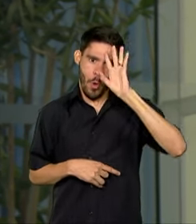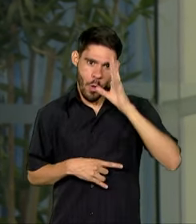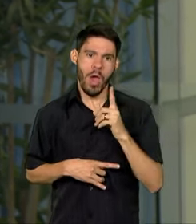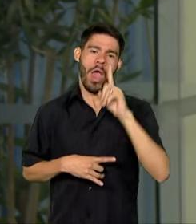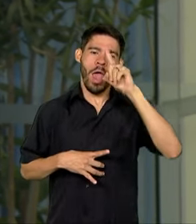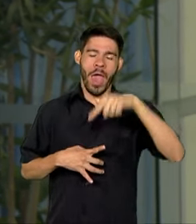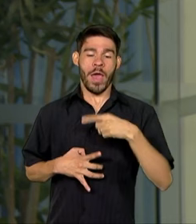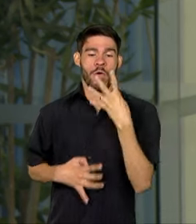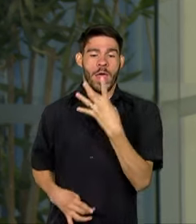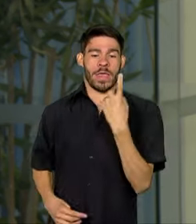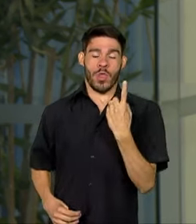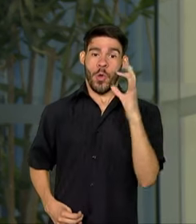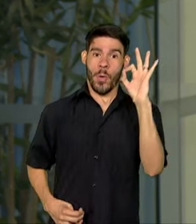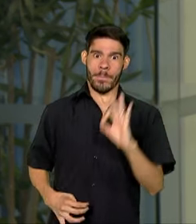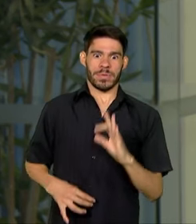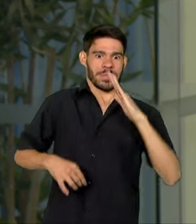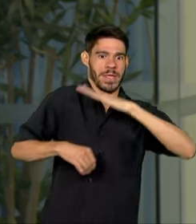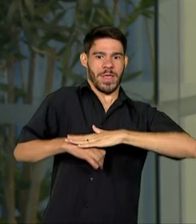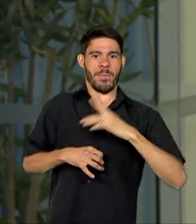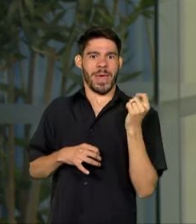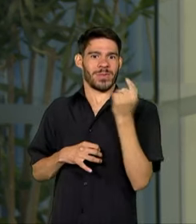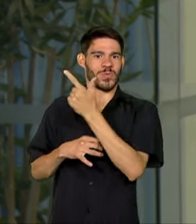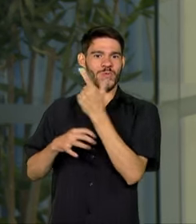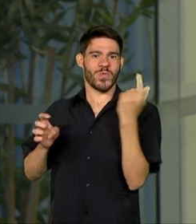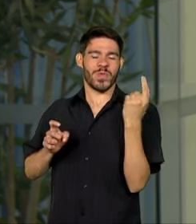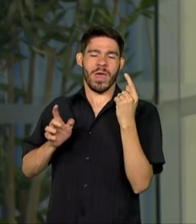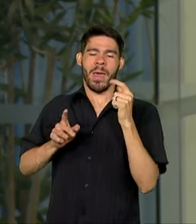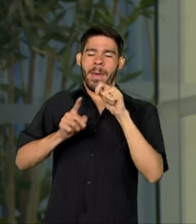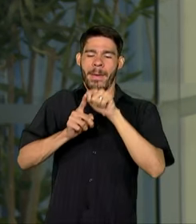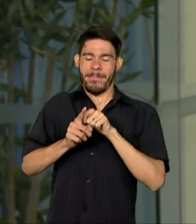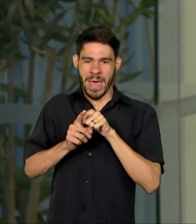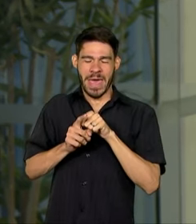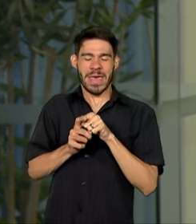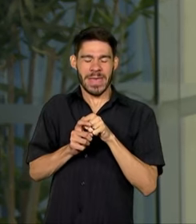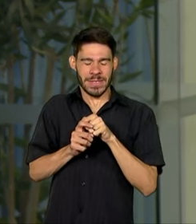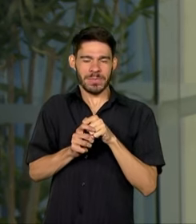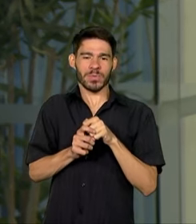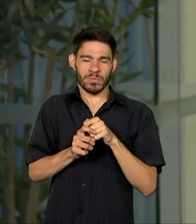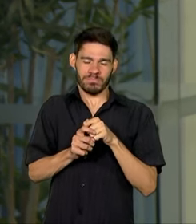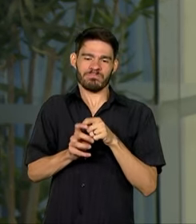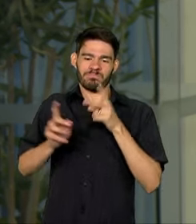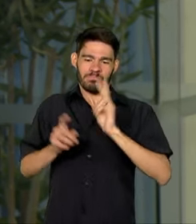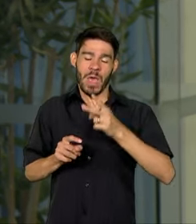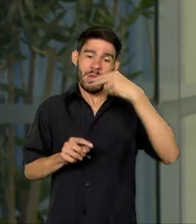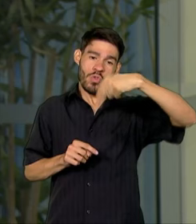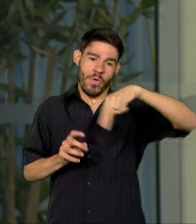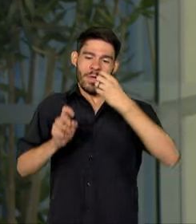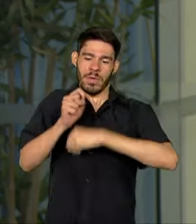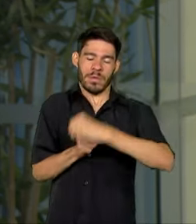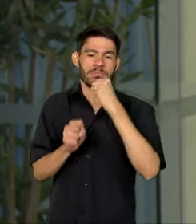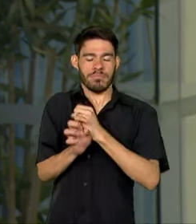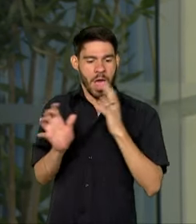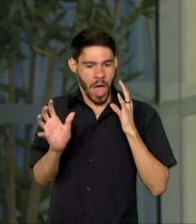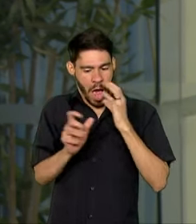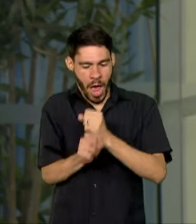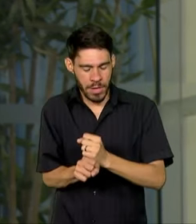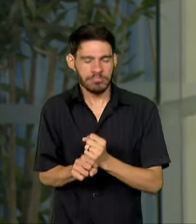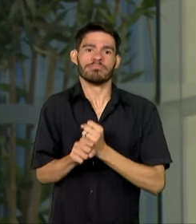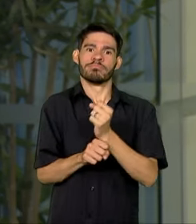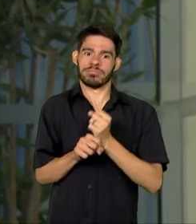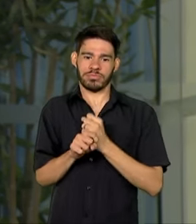41% maior do que o registrado no mesmo mês do ano passado. E aí sim, no acumulado do ano, esse